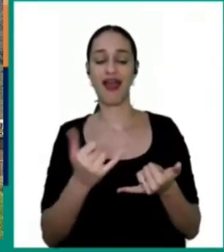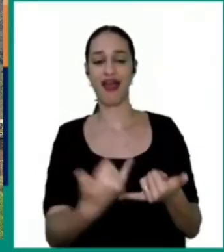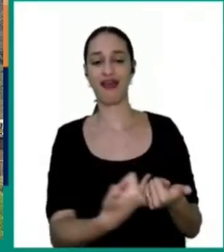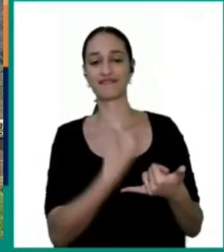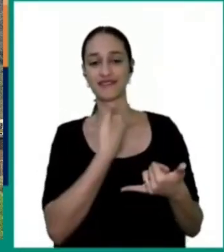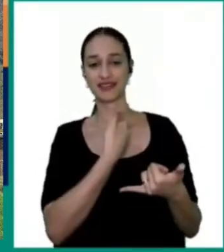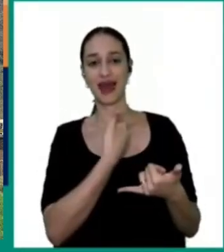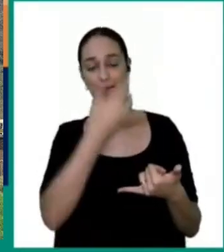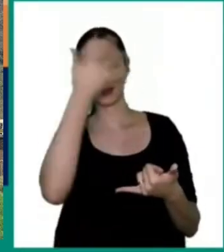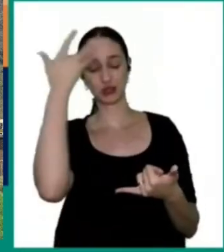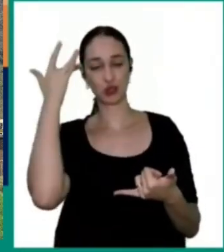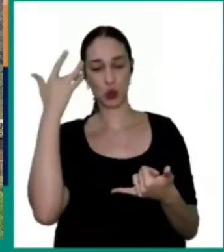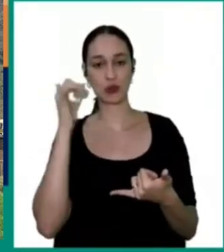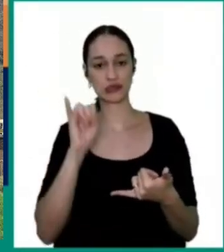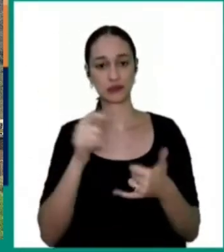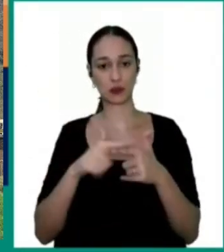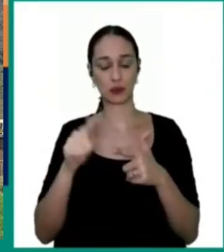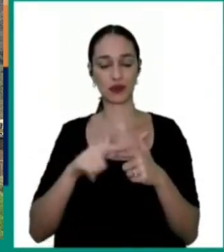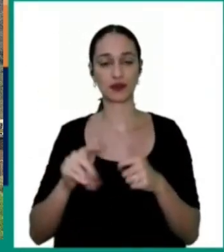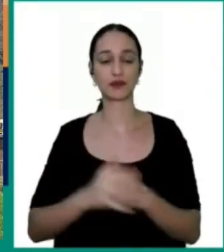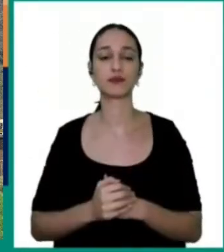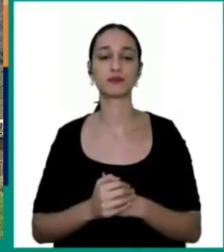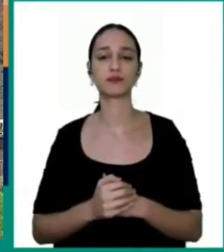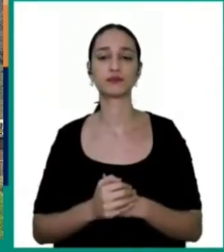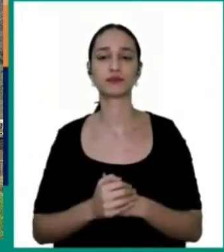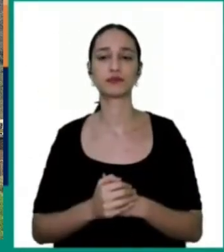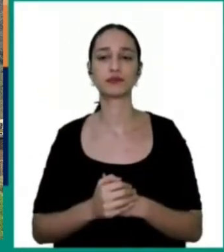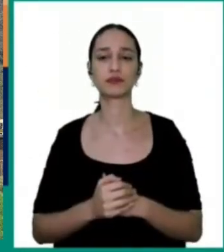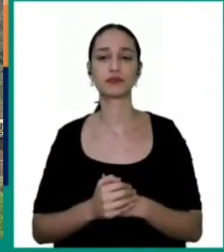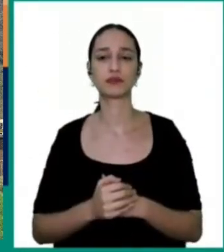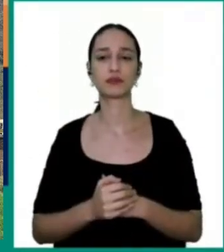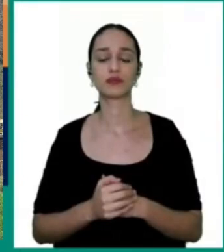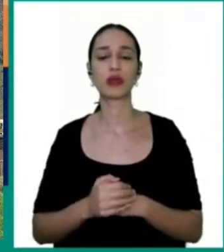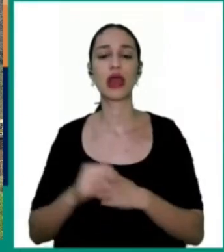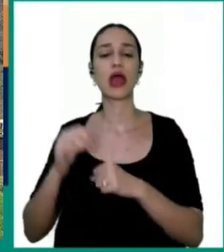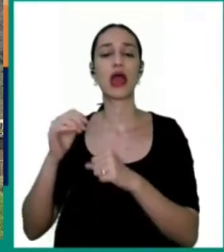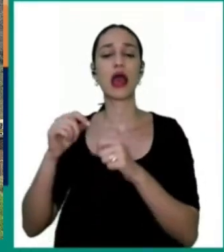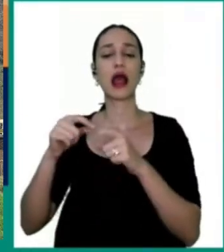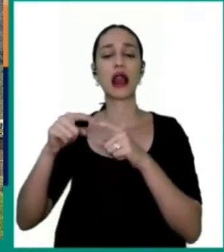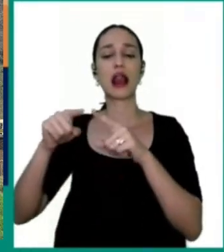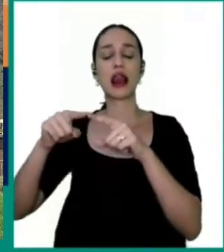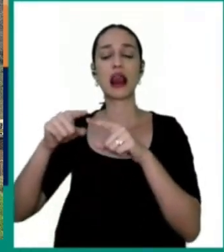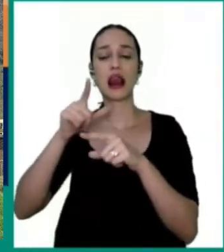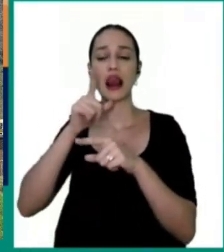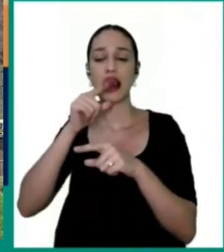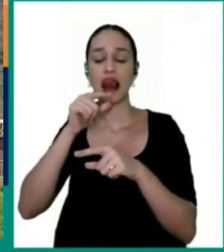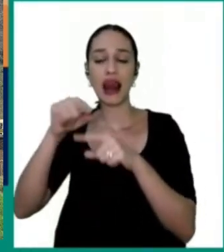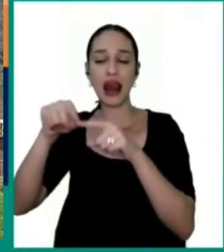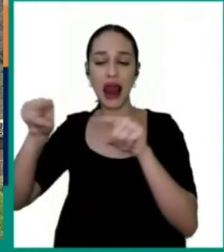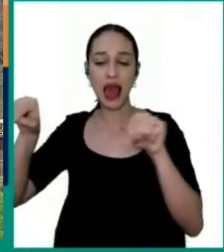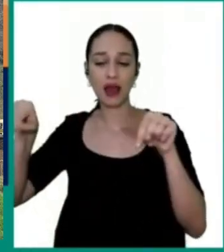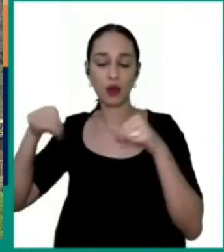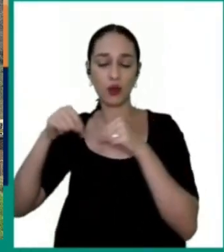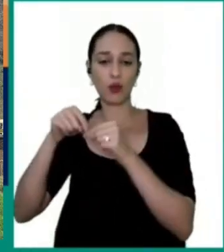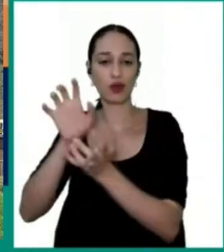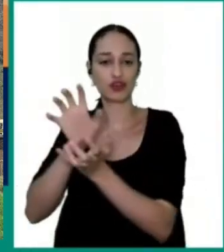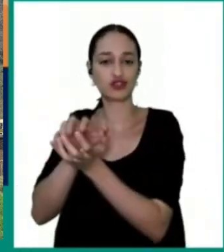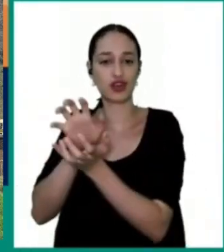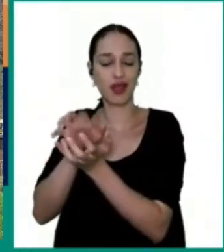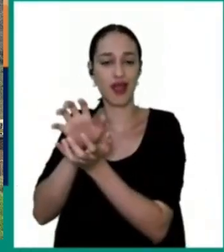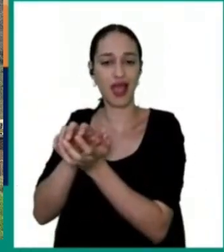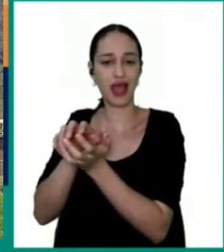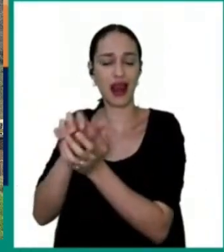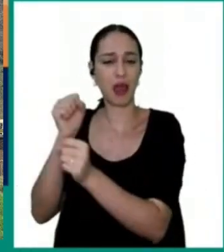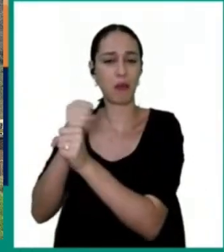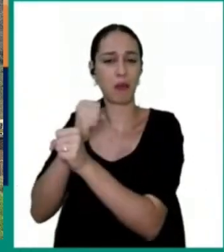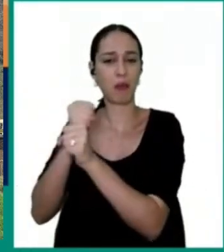também do Jorge, o que são as obras na Lagoa do Jacaré? Por que barragem aparece de lá?